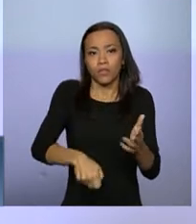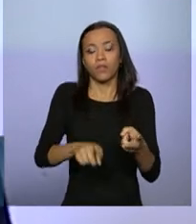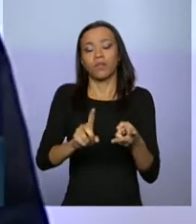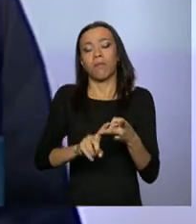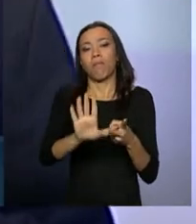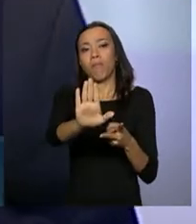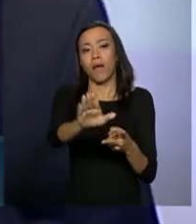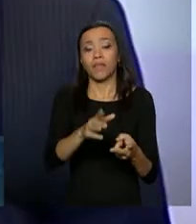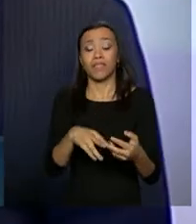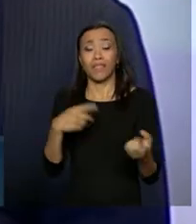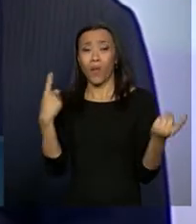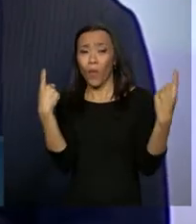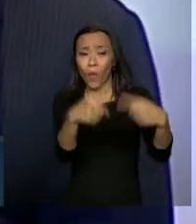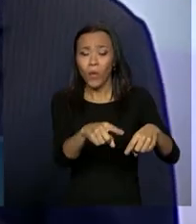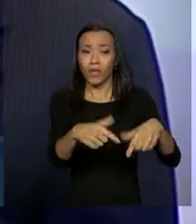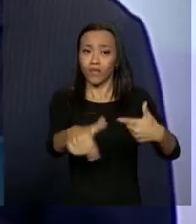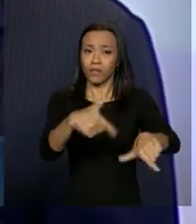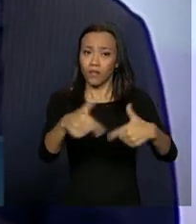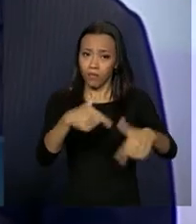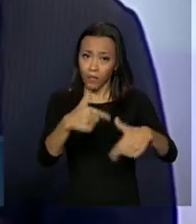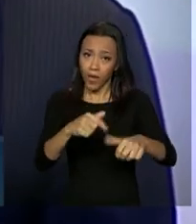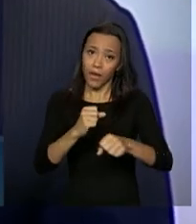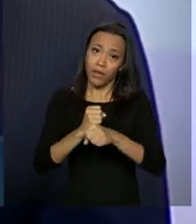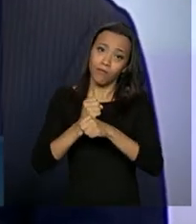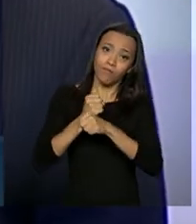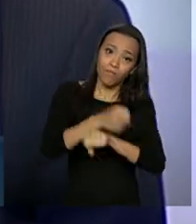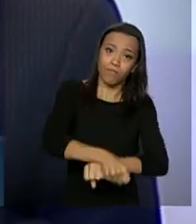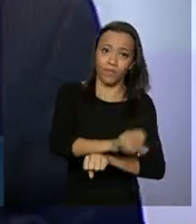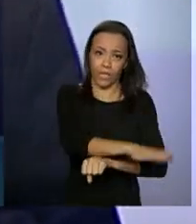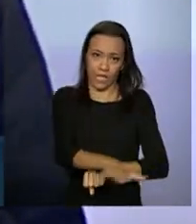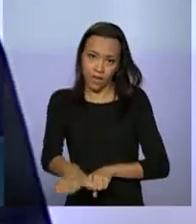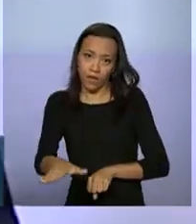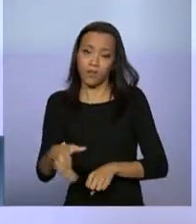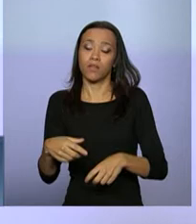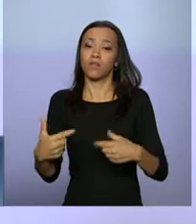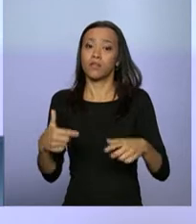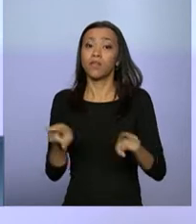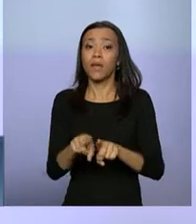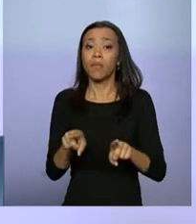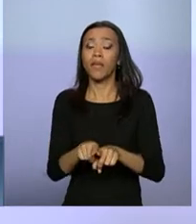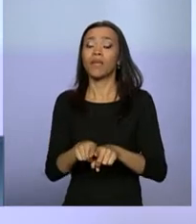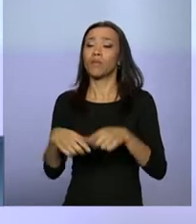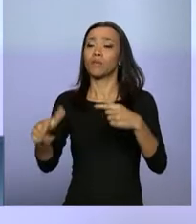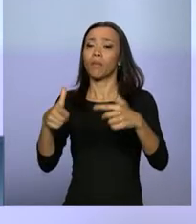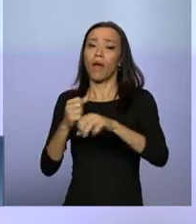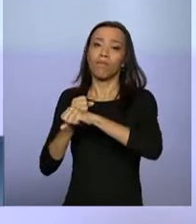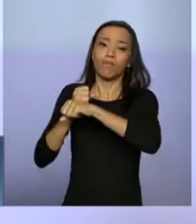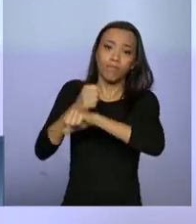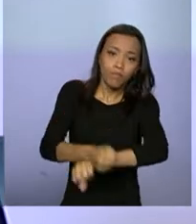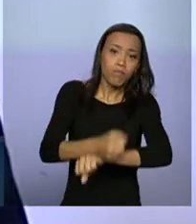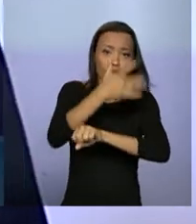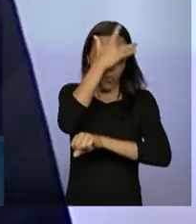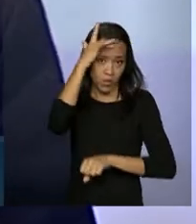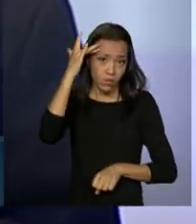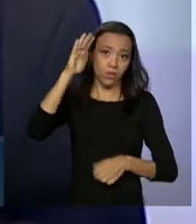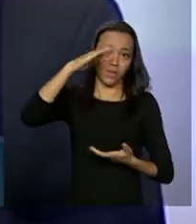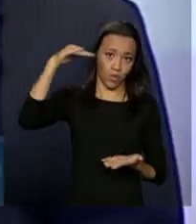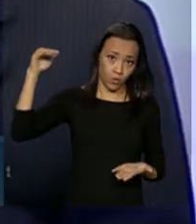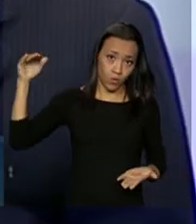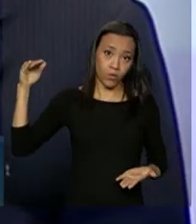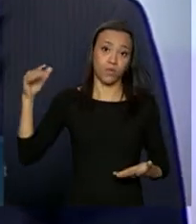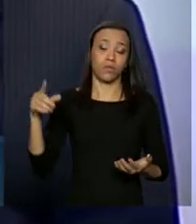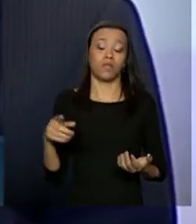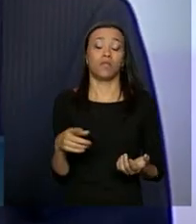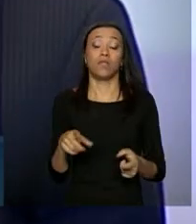ao trabalho escravo, enfim, todas aquelas ações que nós temos que prioridade, como no caso agora que estão fazendo, o combate à